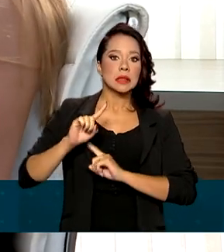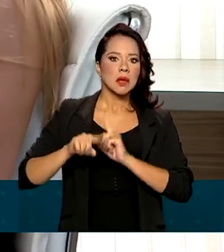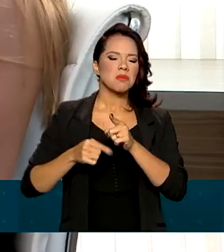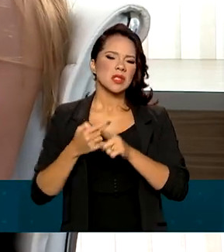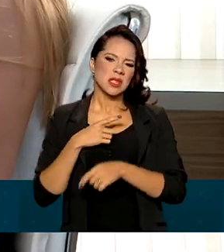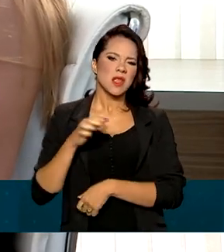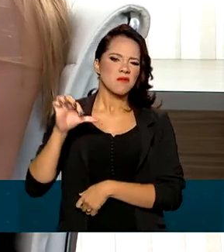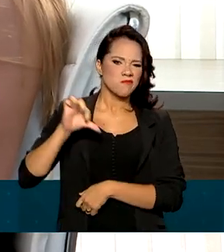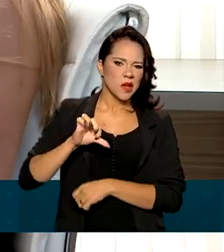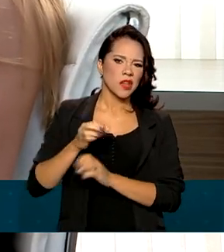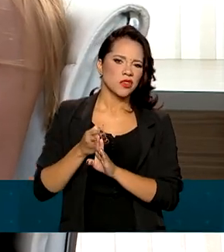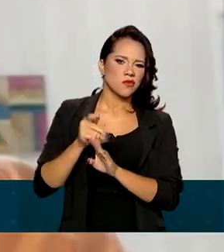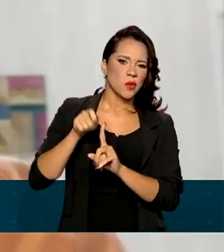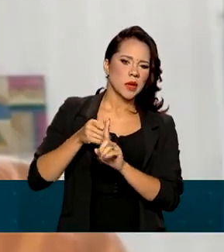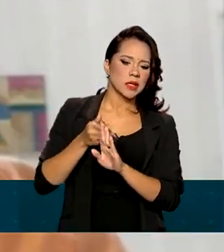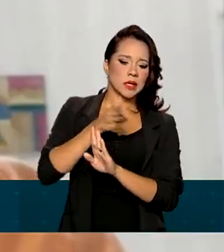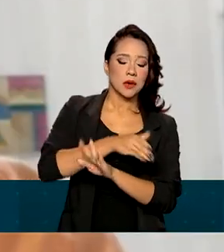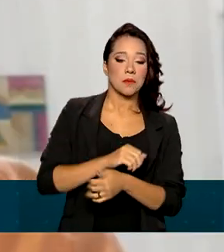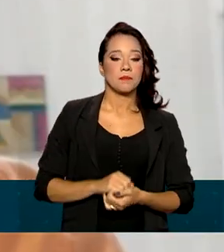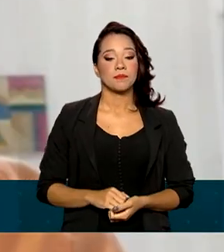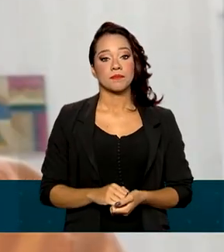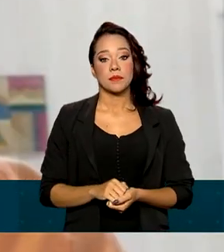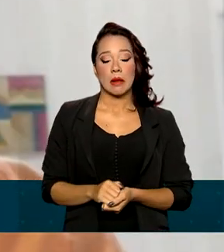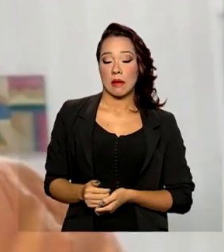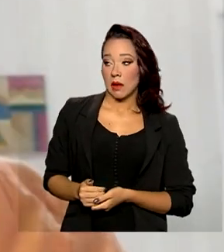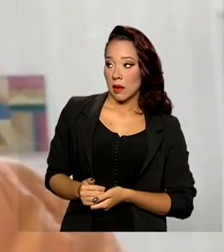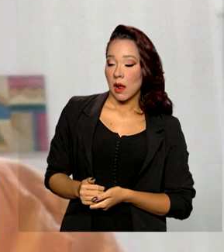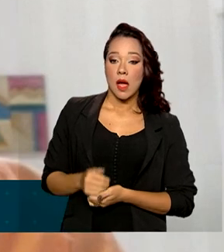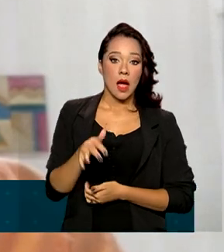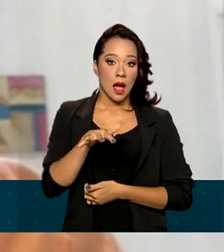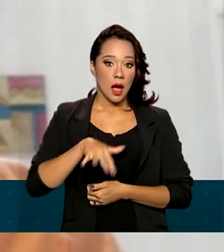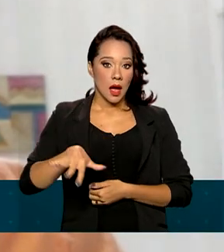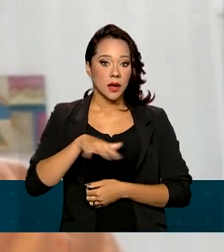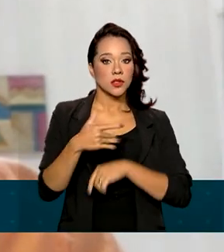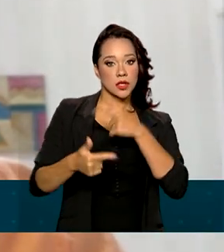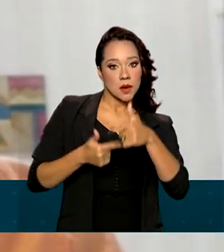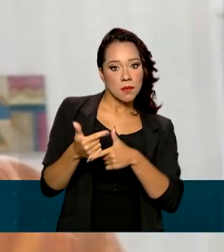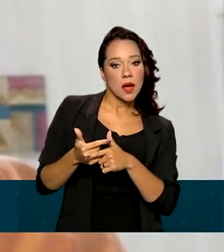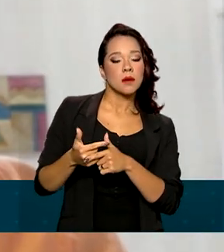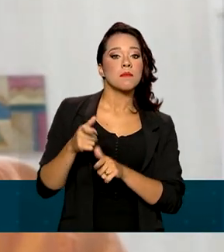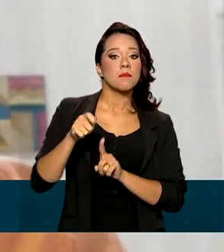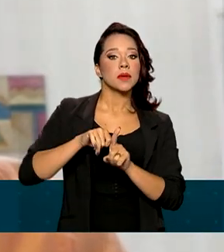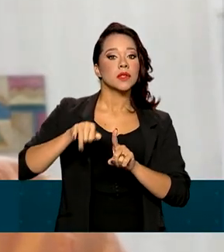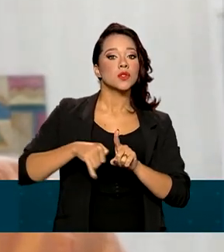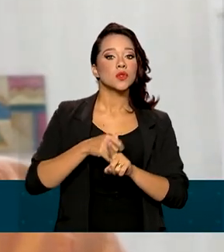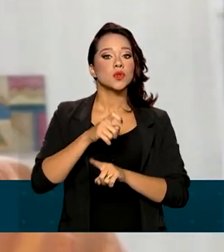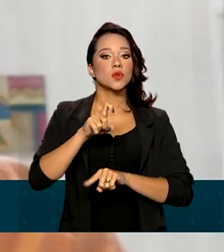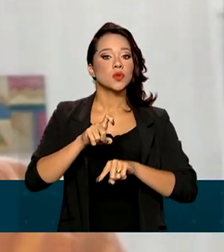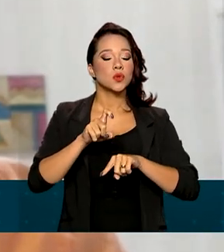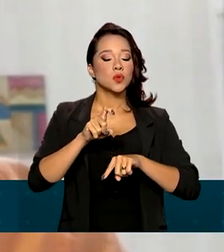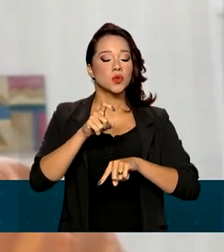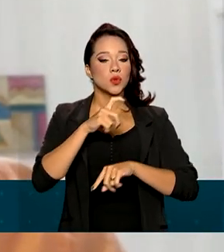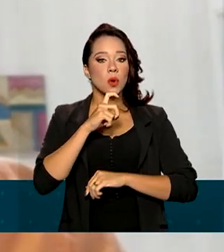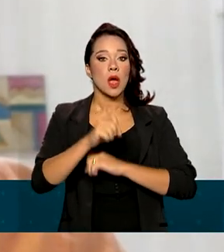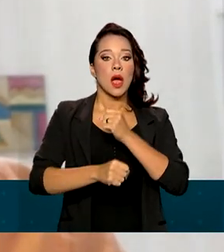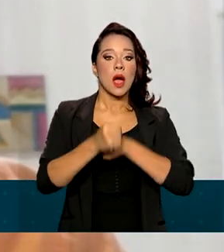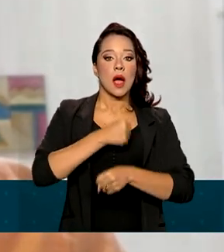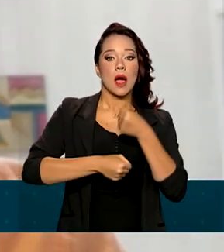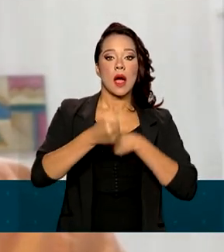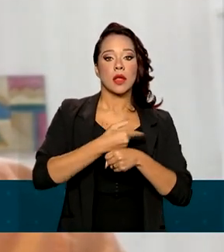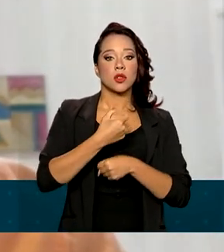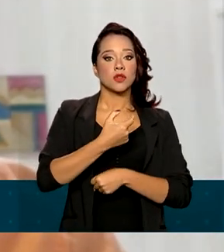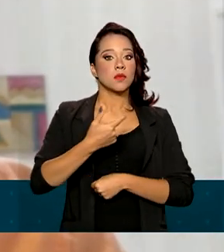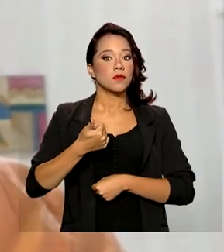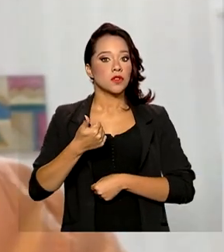negativa no mês anterior. O setor de serviços alcança, em julho de 2022, o maior patamar desde novembro de